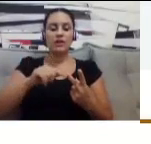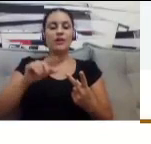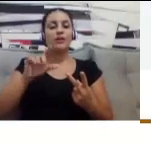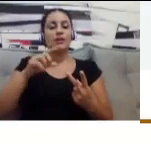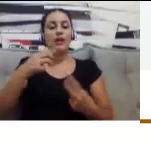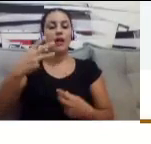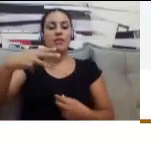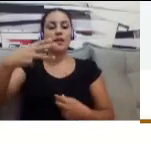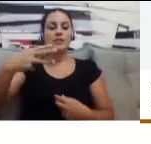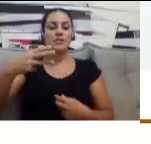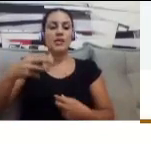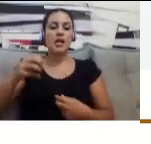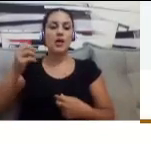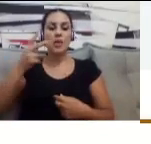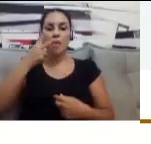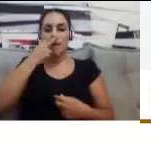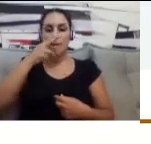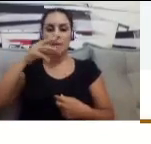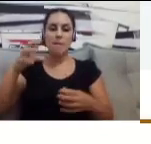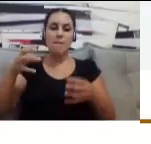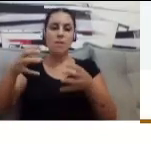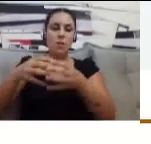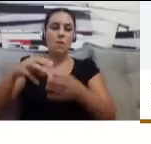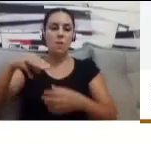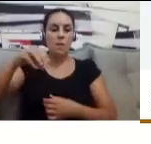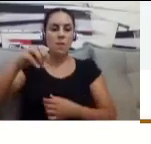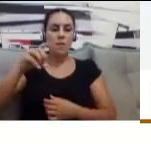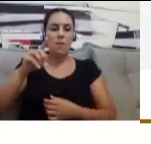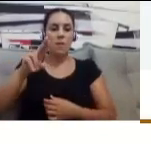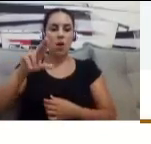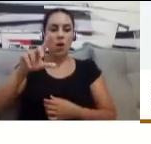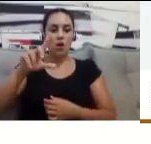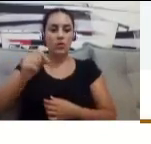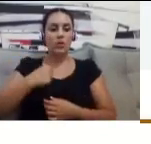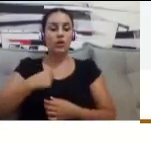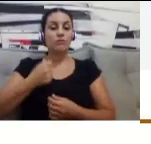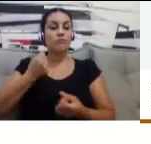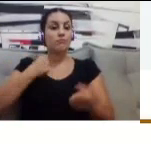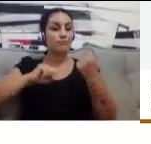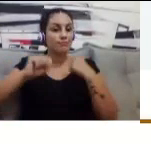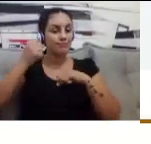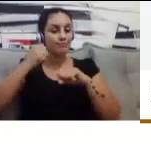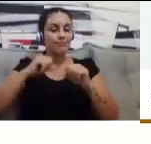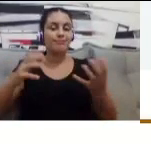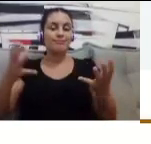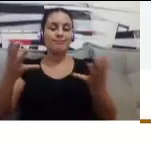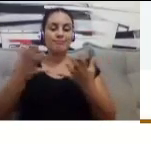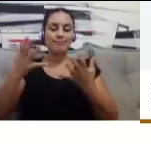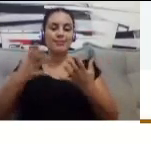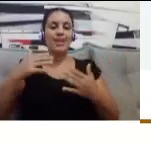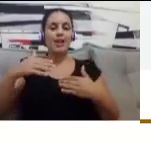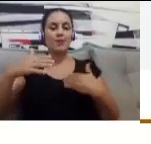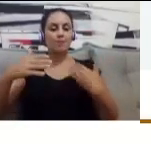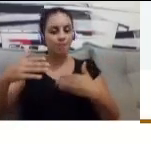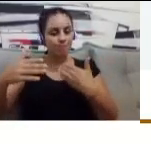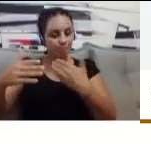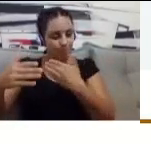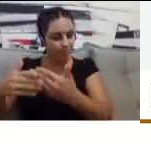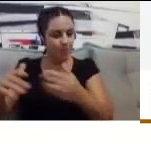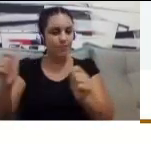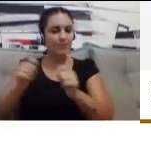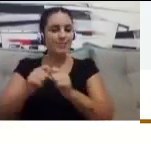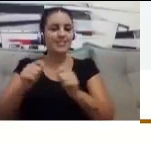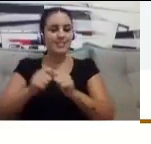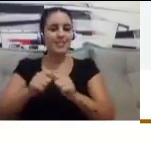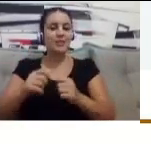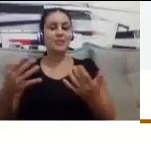empolgada para poder terminar. Também me coloco à disposição, sou co-útil, alguns dos colegas que estão chegando, tá